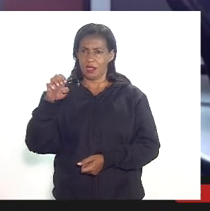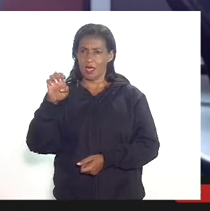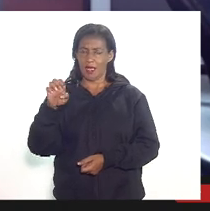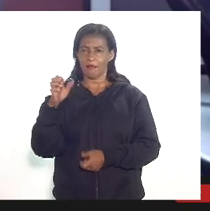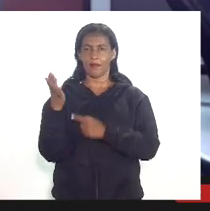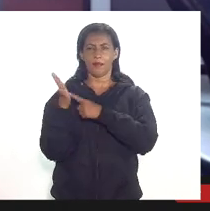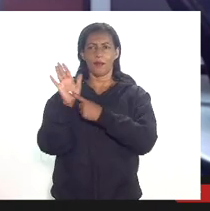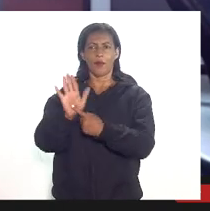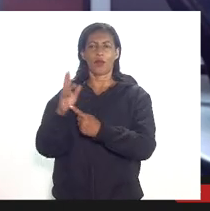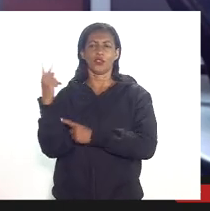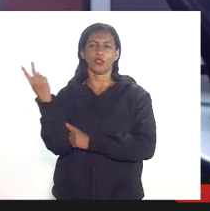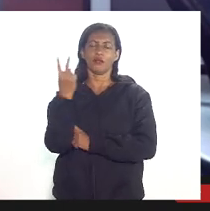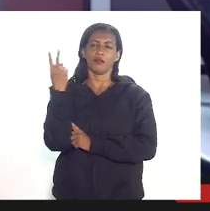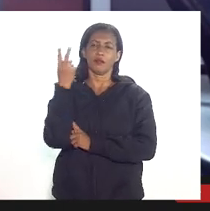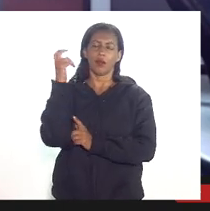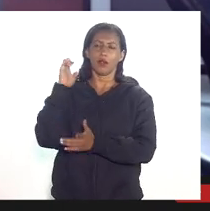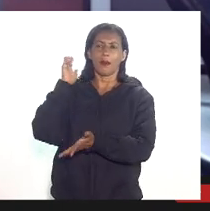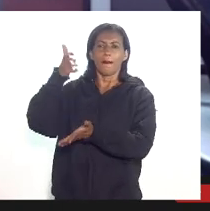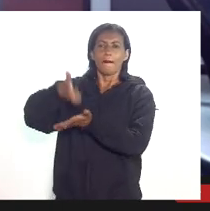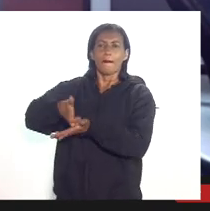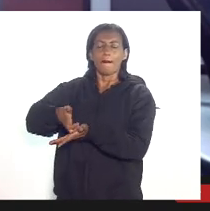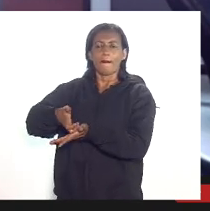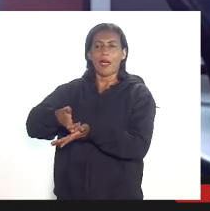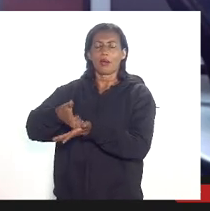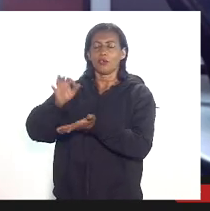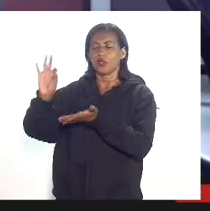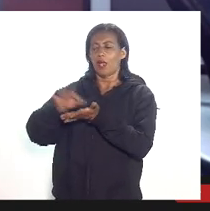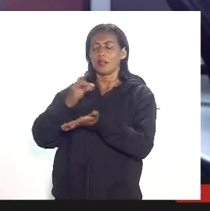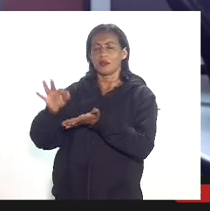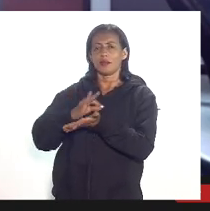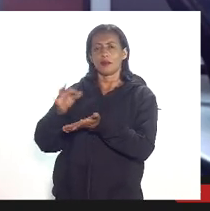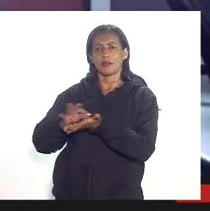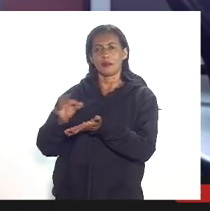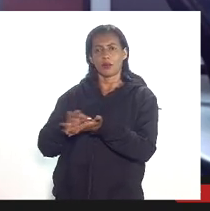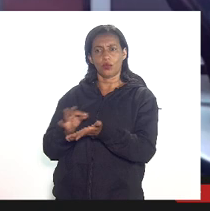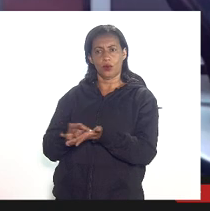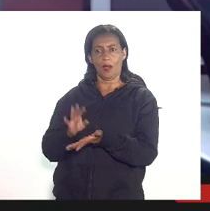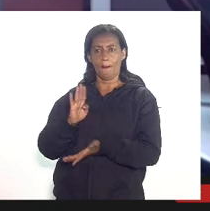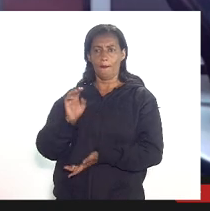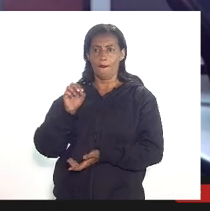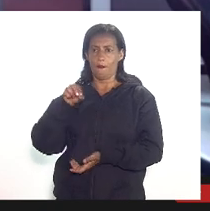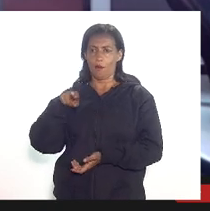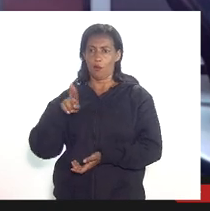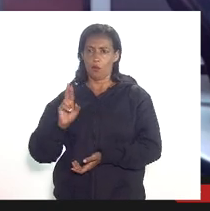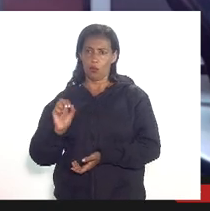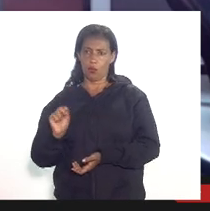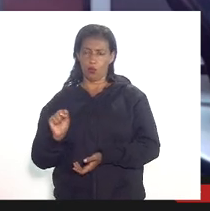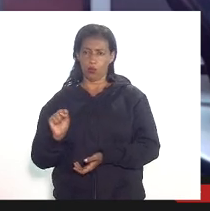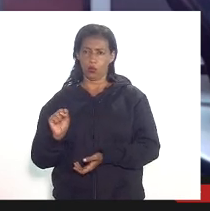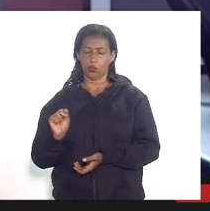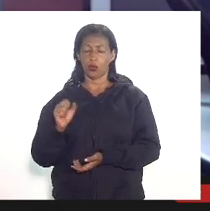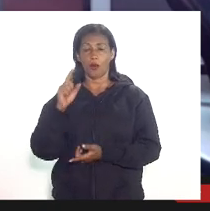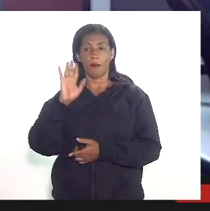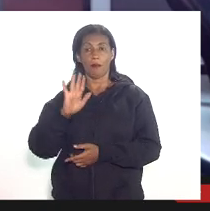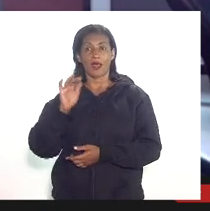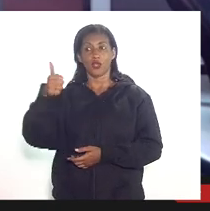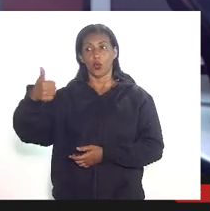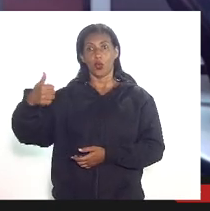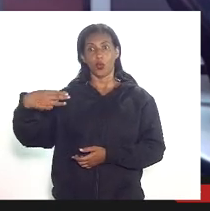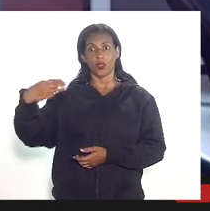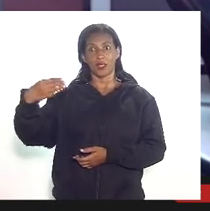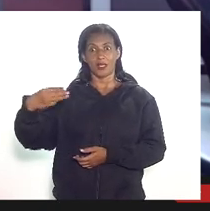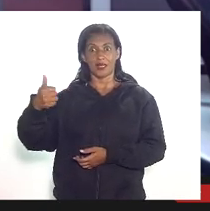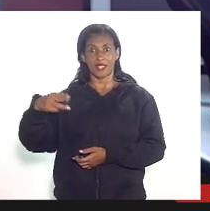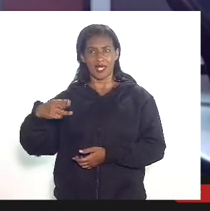pago a título de bônus de assinatura o artigo 13 inciso 1 da portaria de 99 também